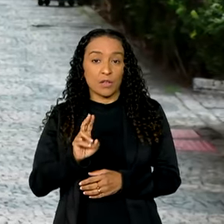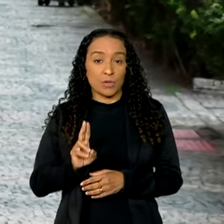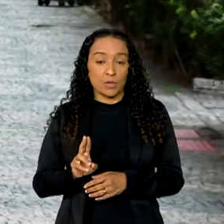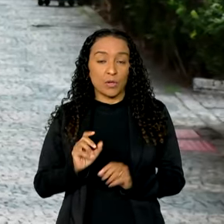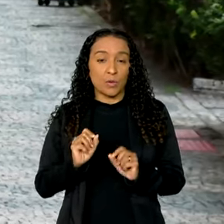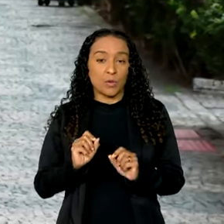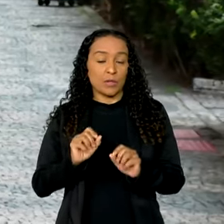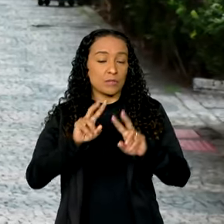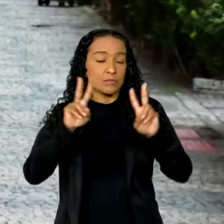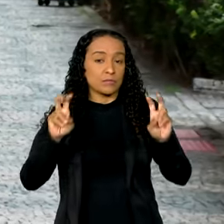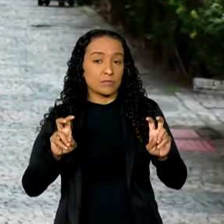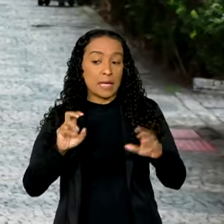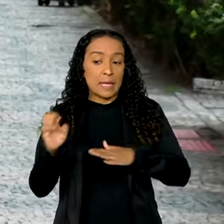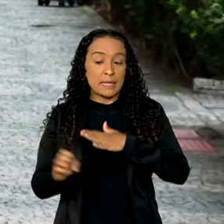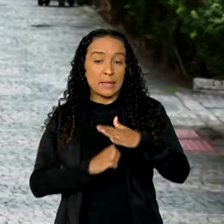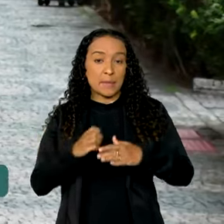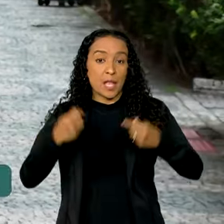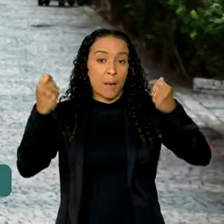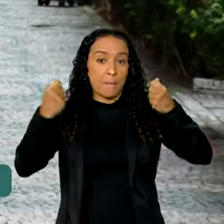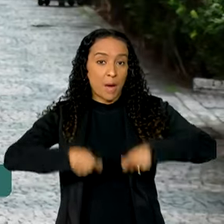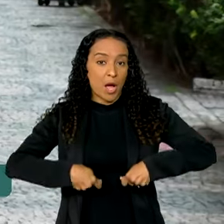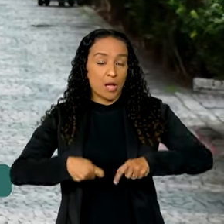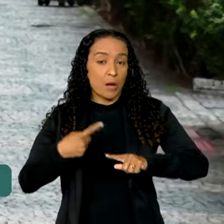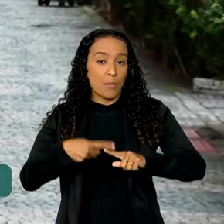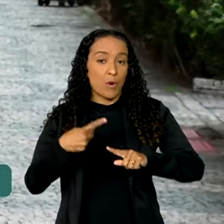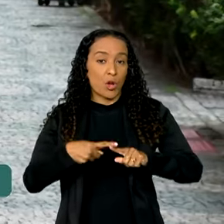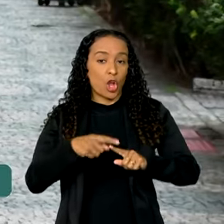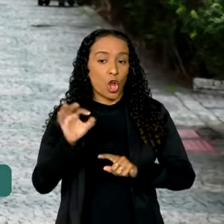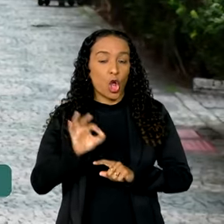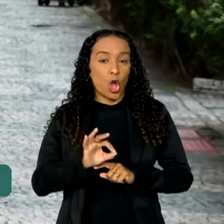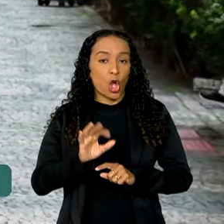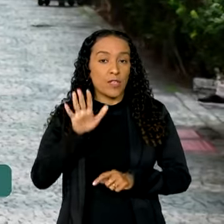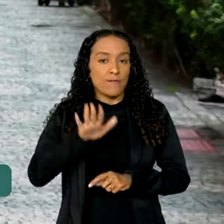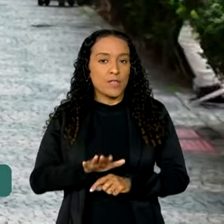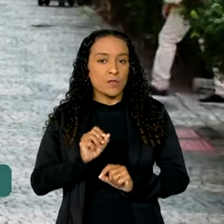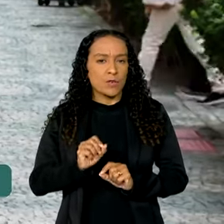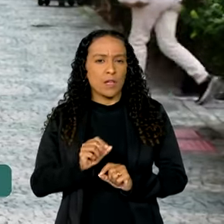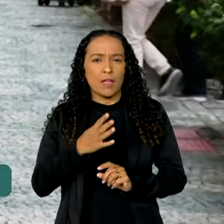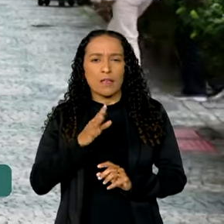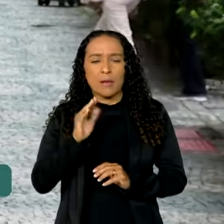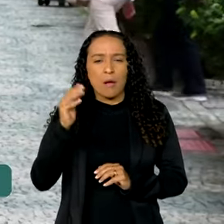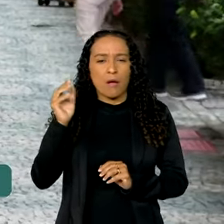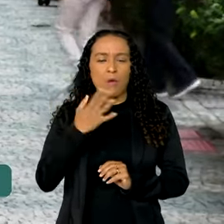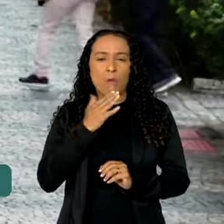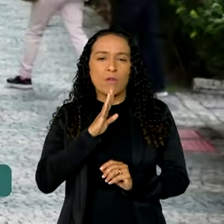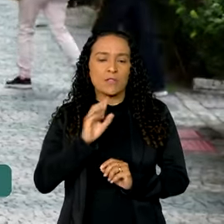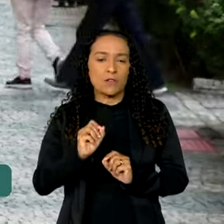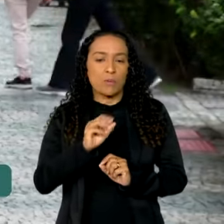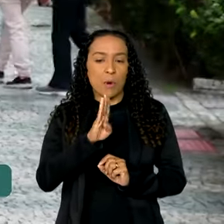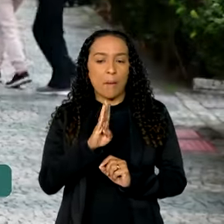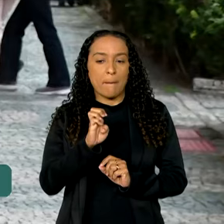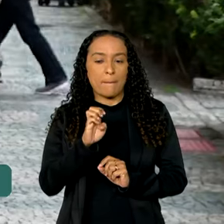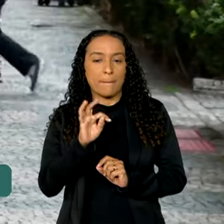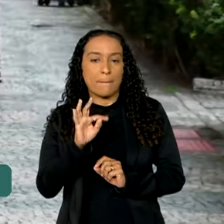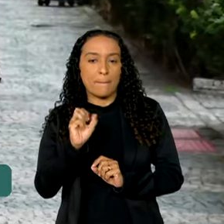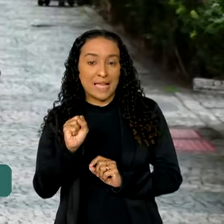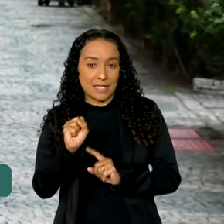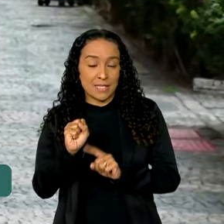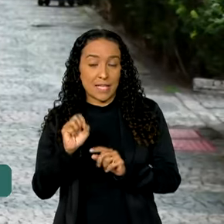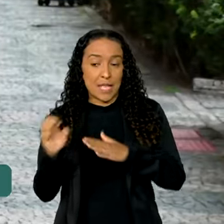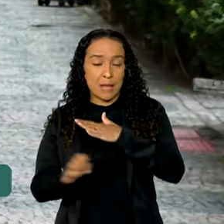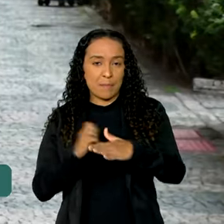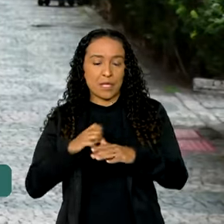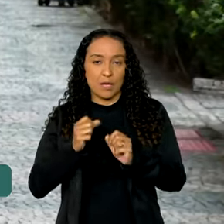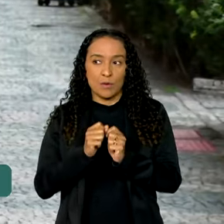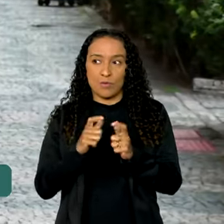e se refere às empresas de apostas por cotas fixas conhecidas popularmente como Betis. Essas empresas